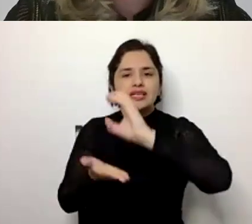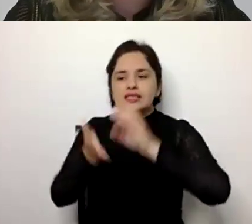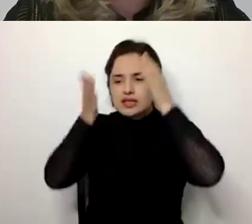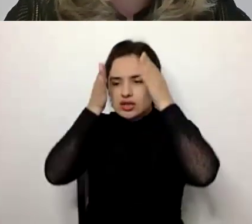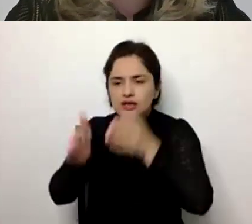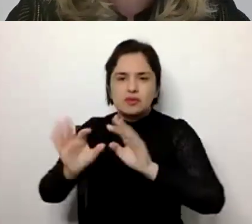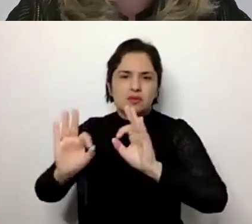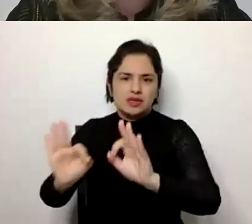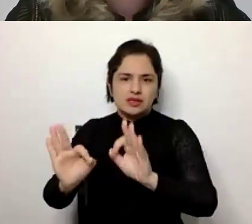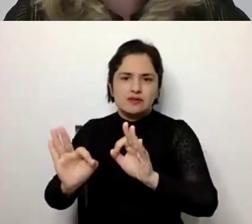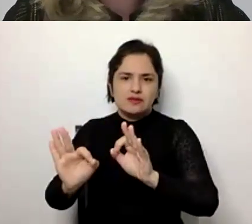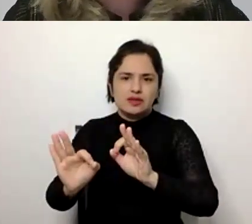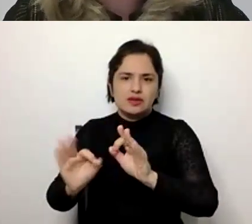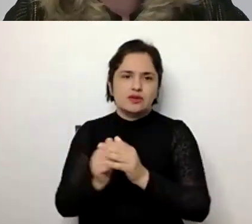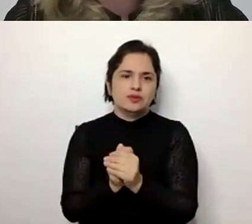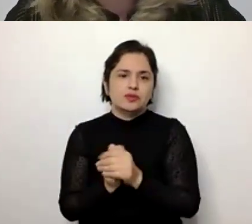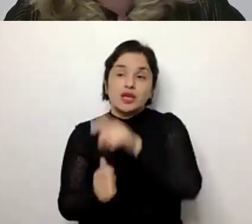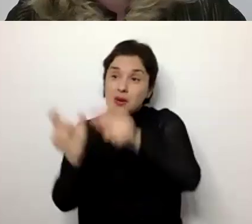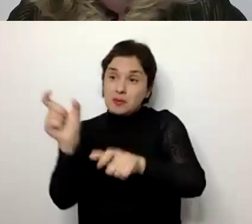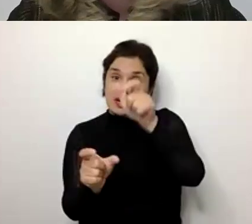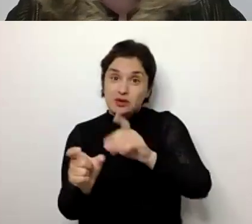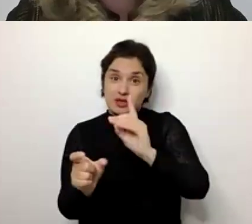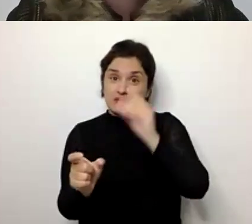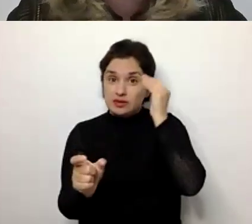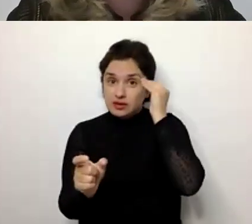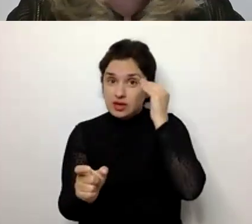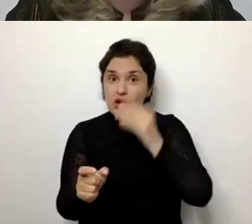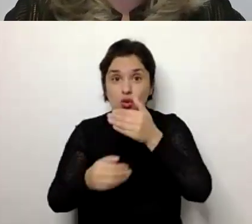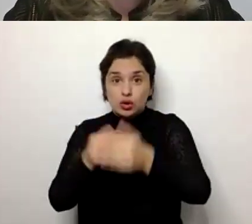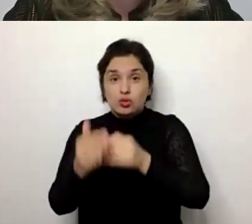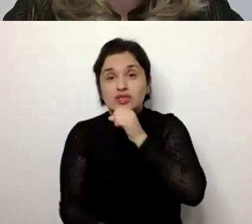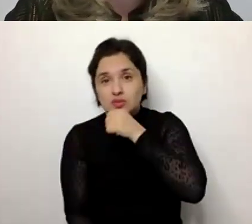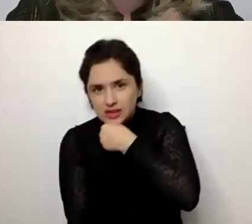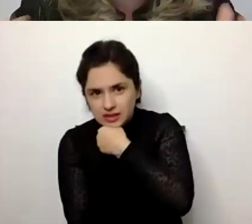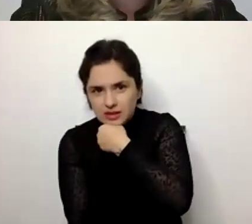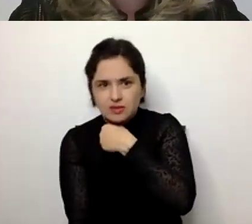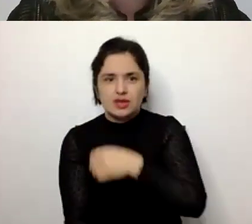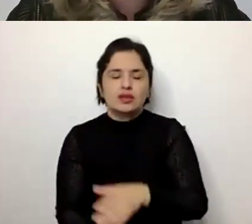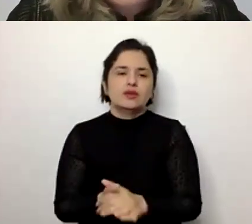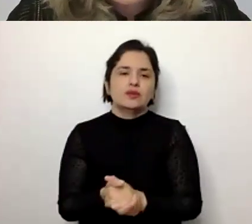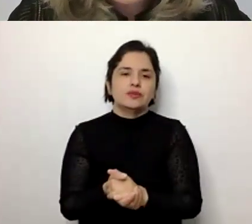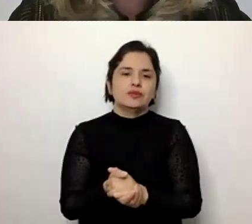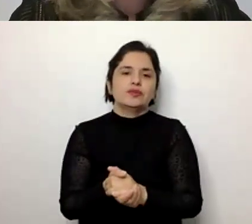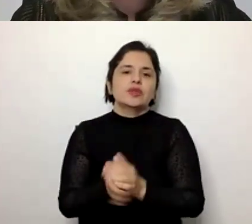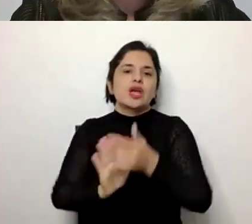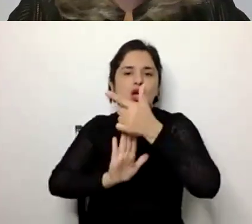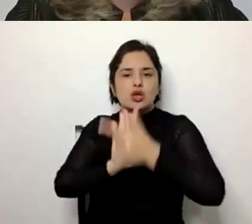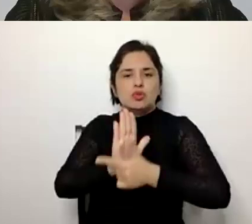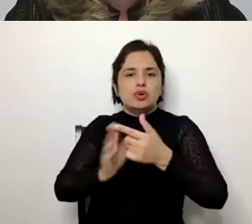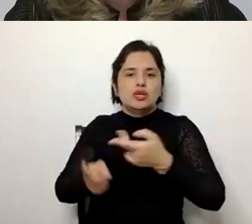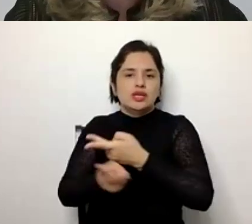específico para idosos com deficiência intelectual ou em processo de envelhecimento, então já pensando nas políticas públicas,